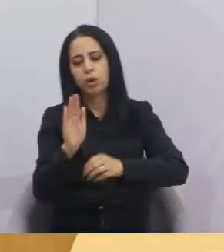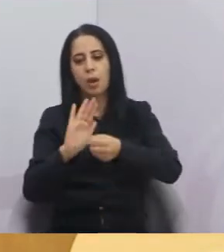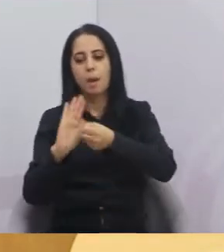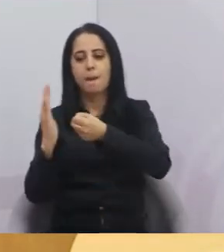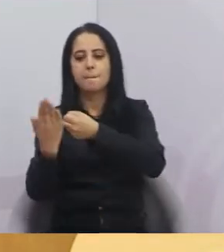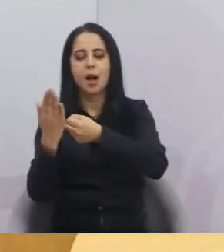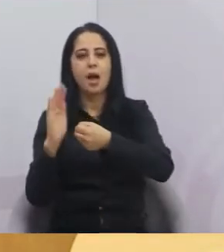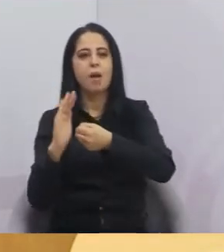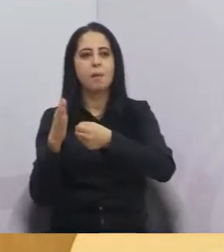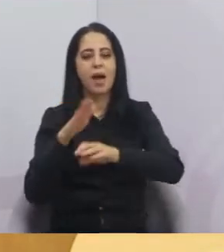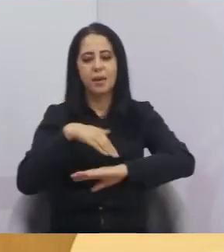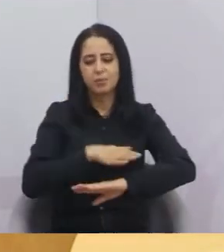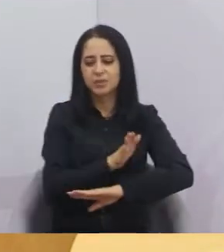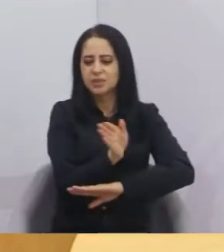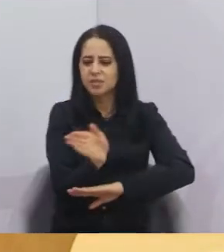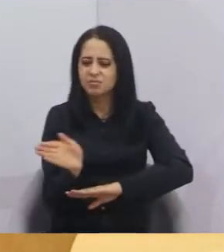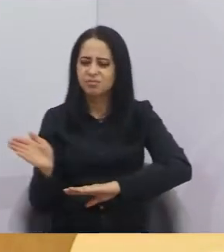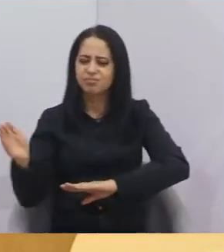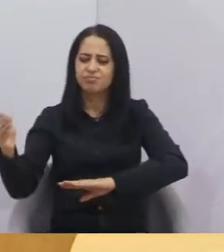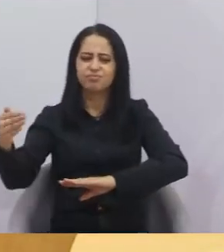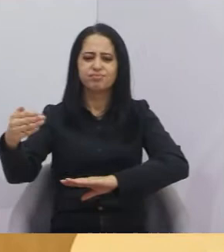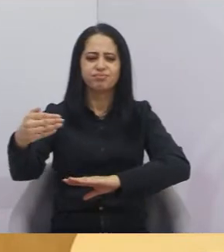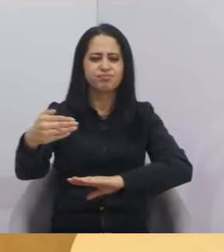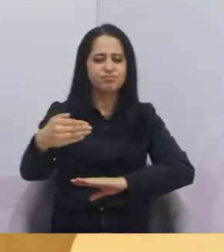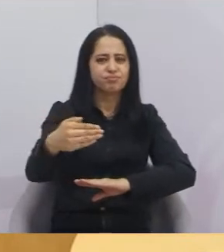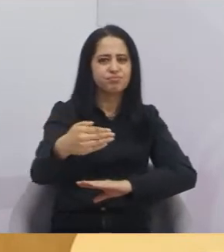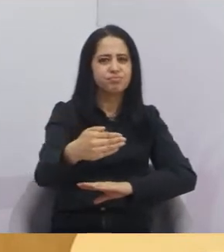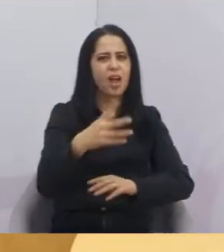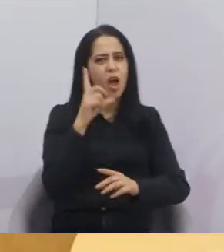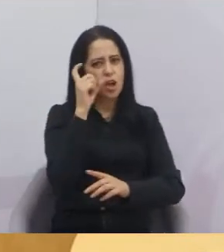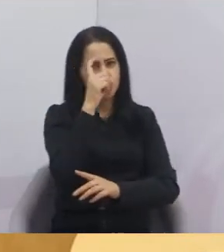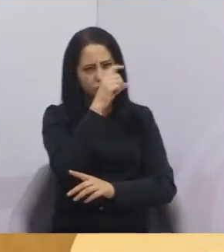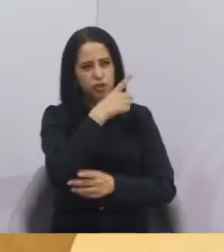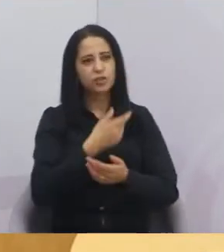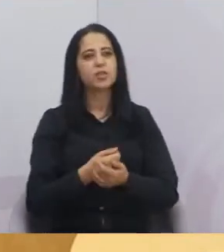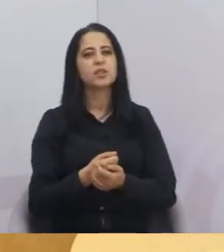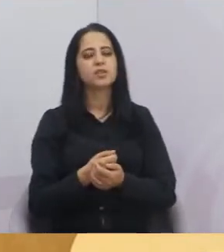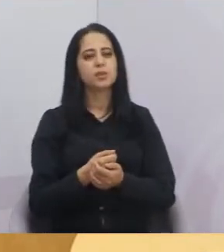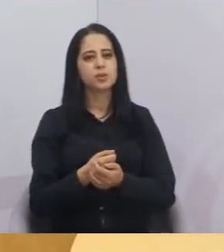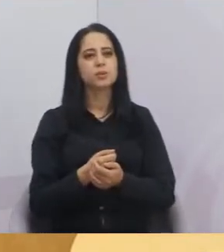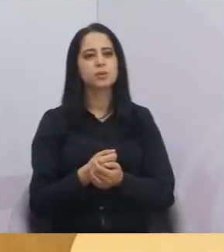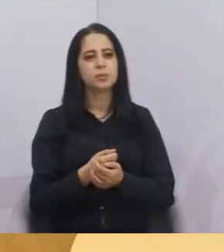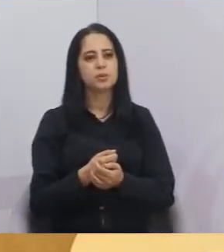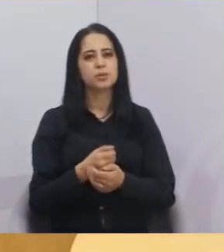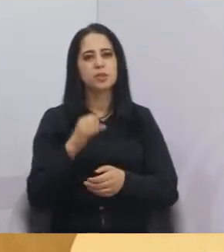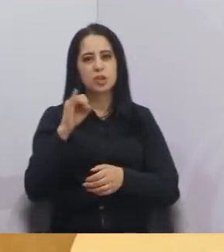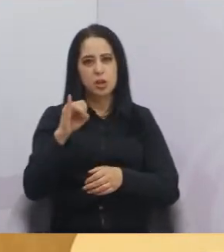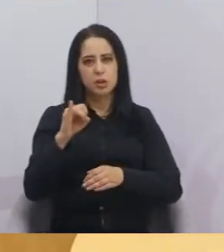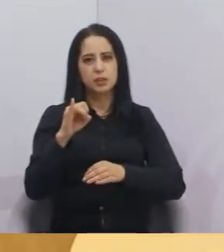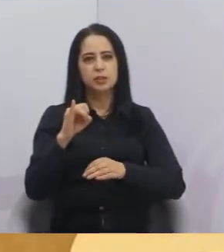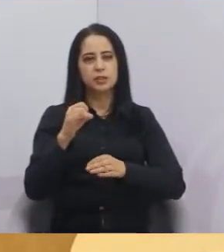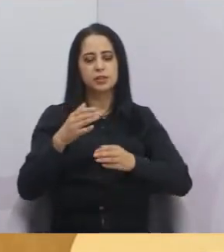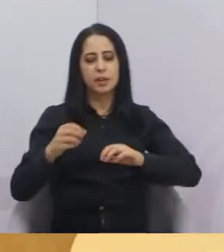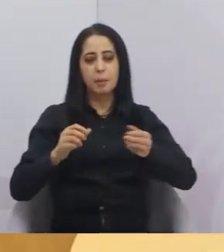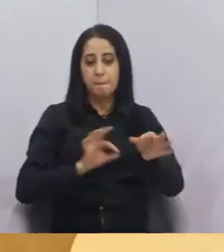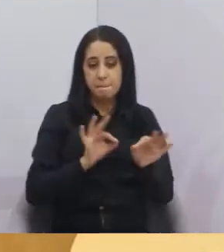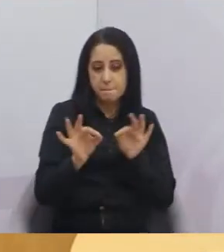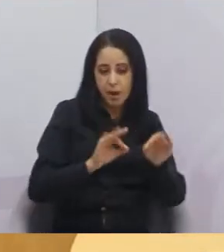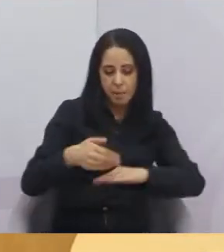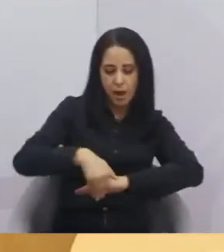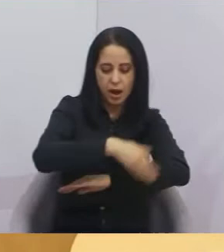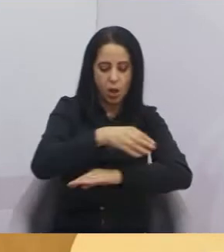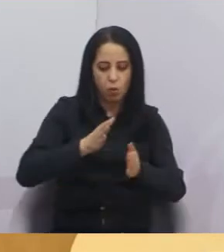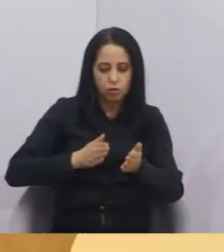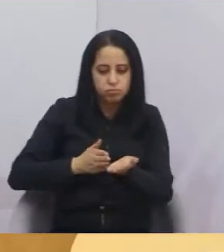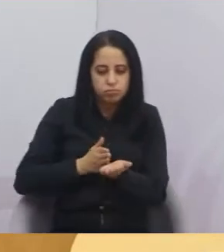manobrar. que ele fica um absurdo ali o trânsito. Quem sabe fazer essa vazão, você já consegue sair pela van, quer pegar sentido a São José, fica um